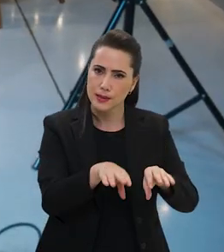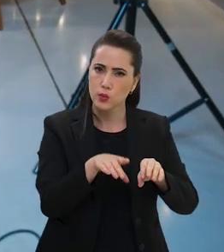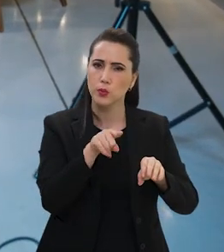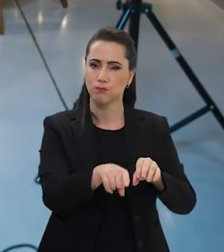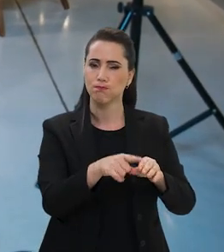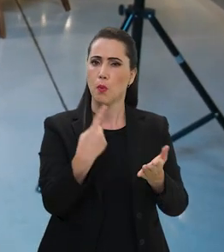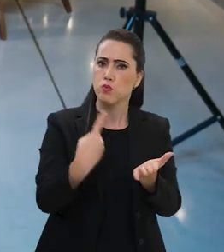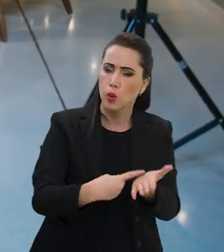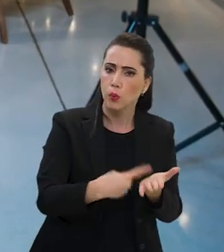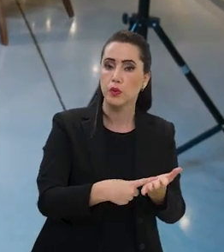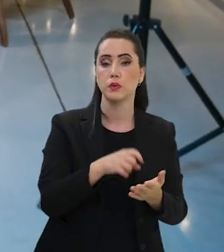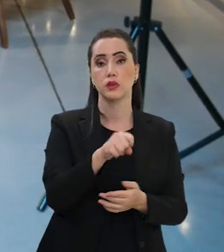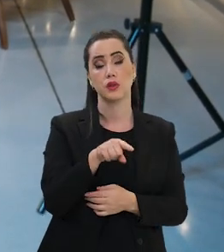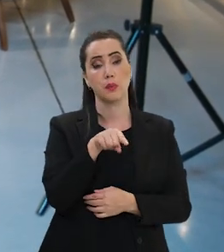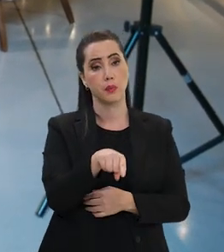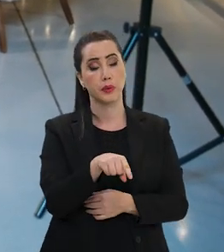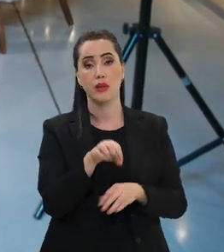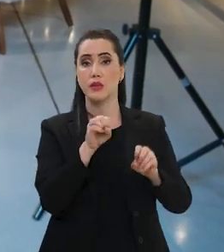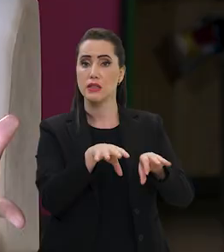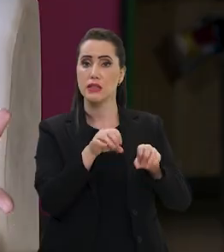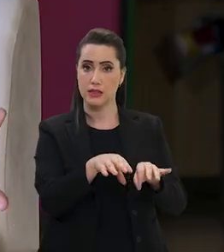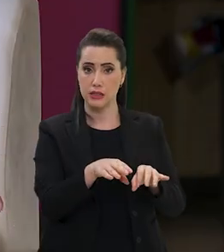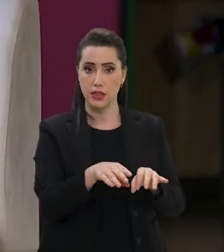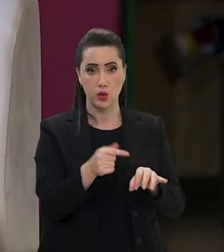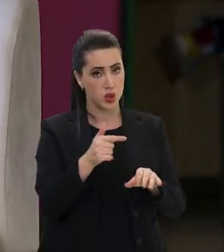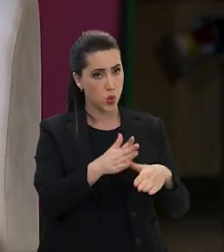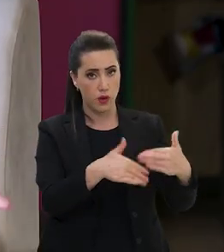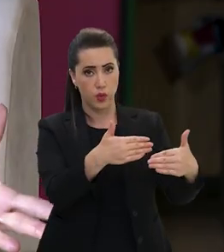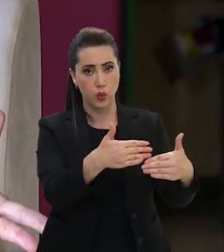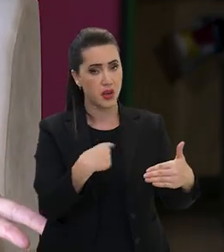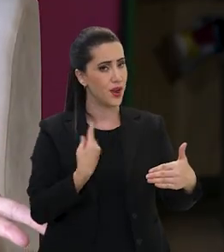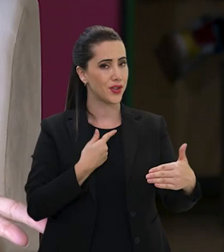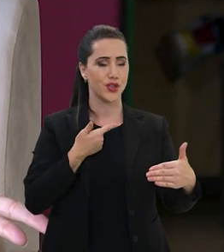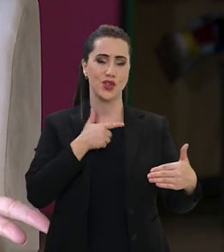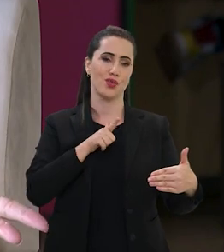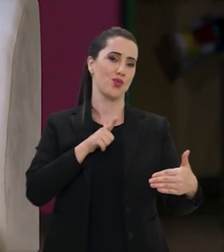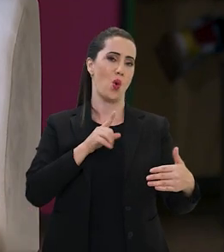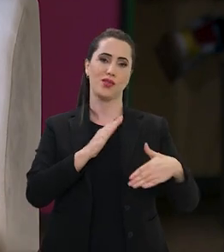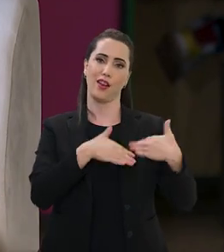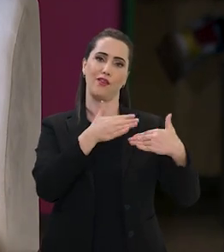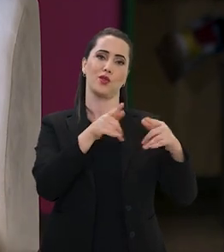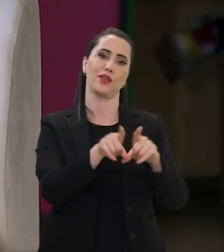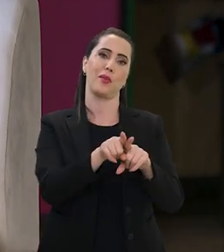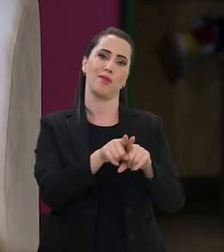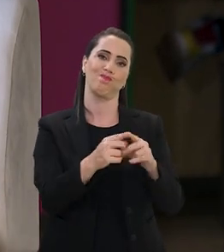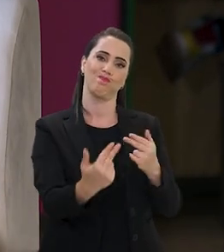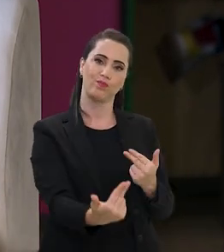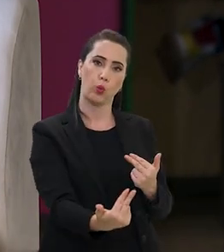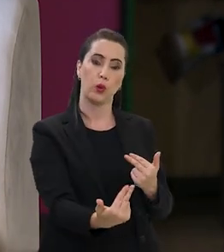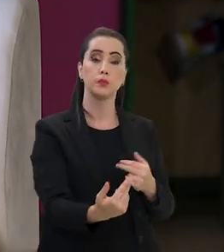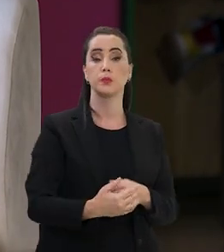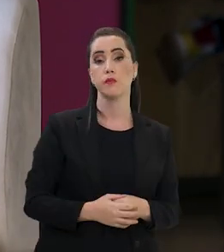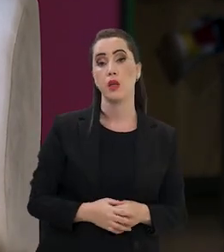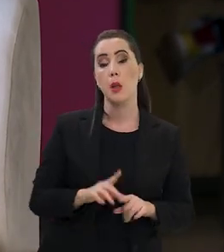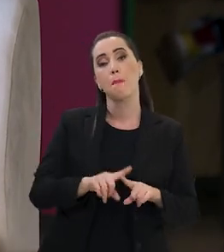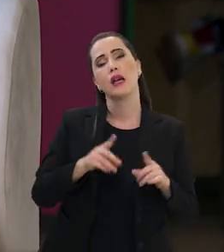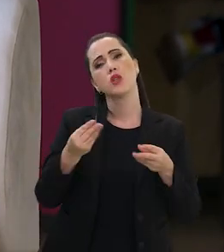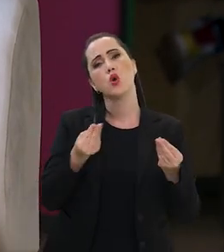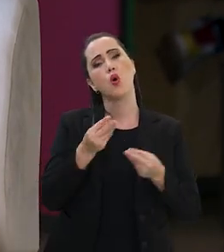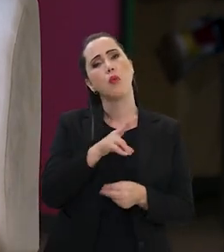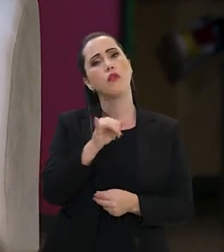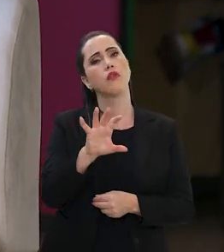força, porque é a causa sem a qual nós não vamos conseguir avançar. Então, há um consenso com relação a isso. Agora,